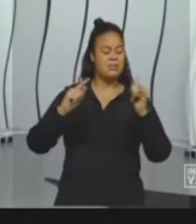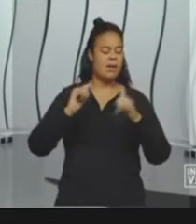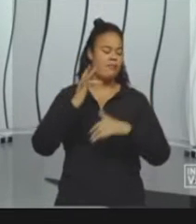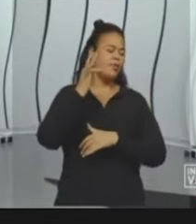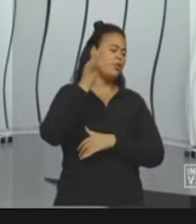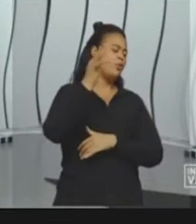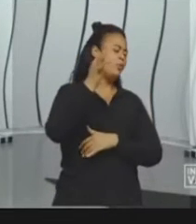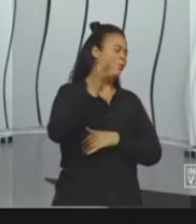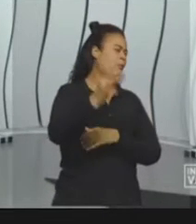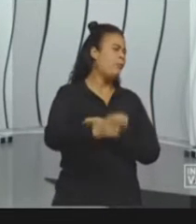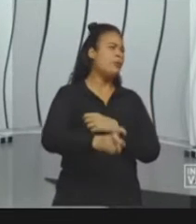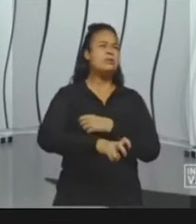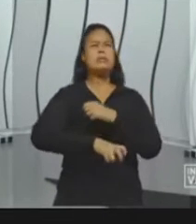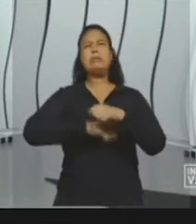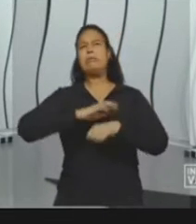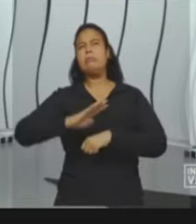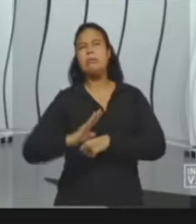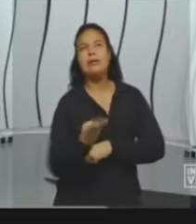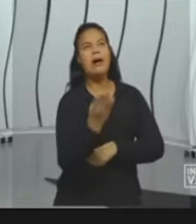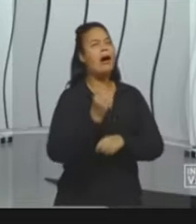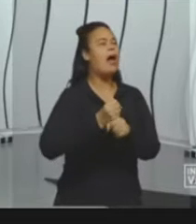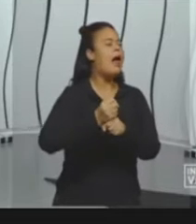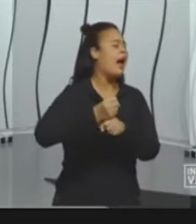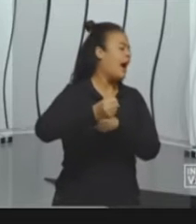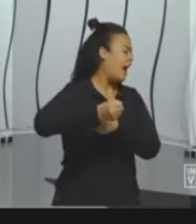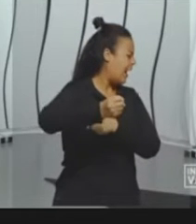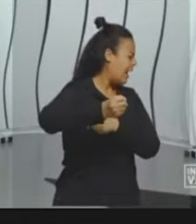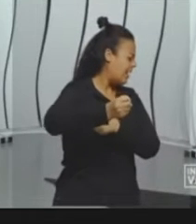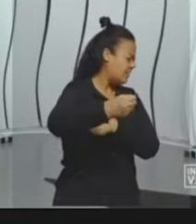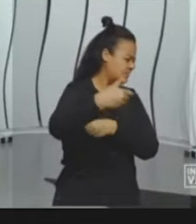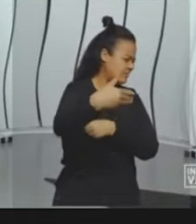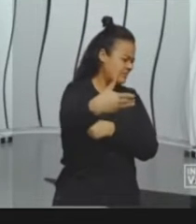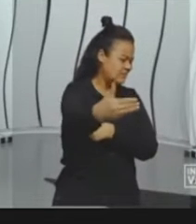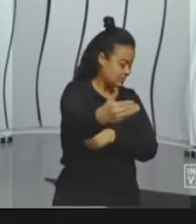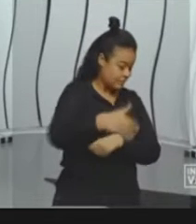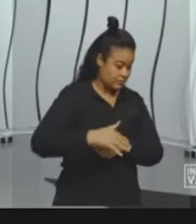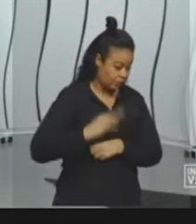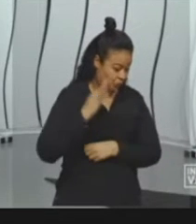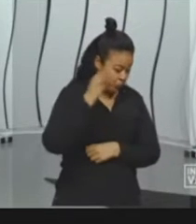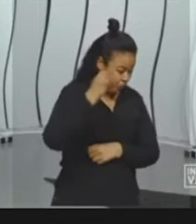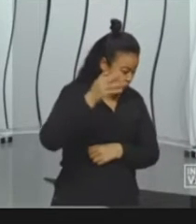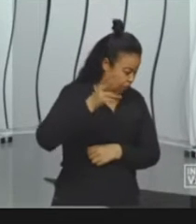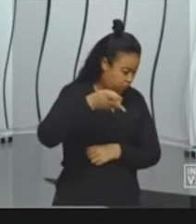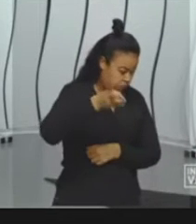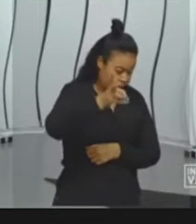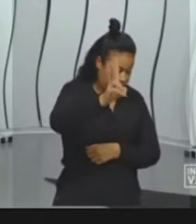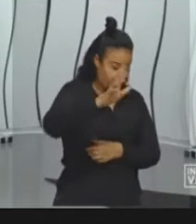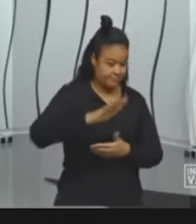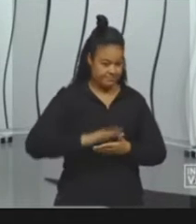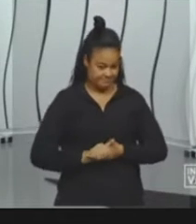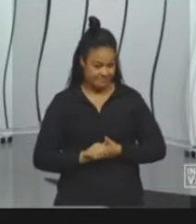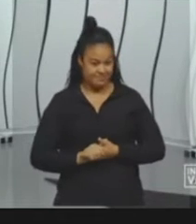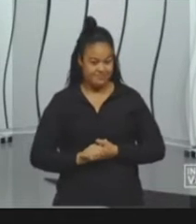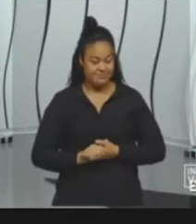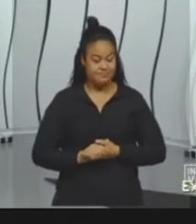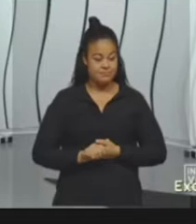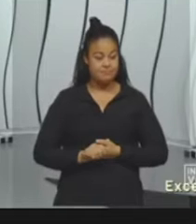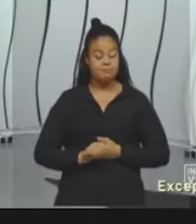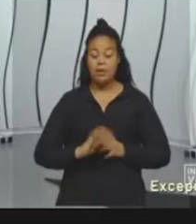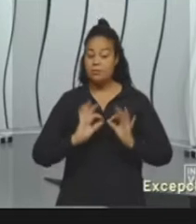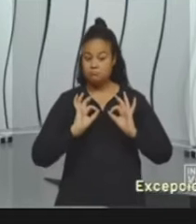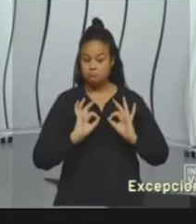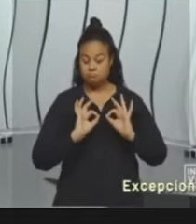coisa para 5 bilhões de anos para cima. Então, nós consideramos como um fonte de energia inesgotável. Muito eficiente.